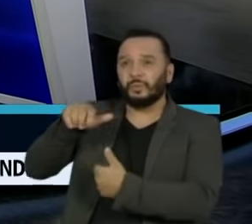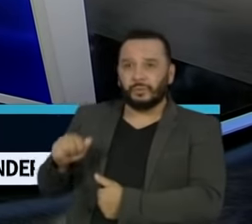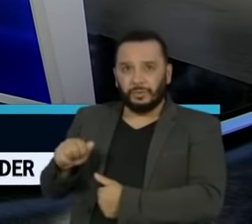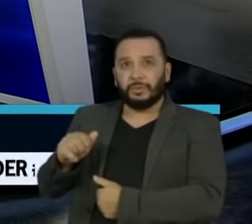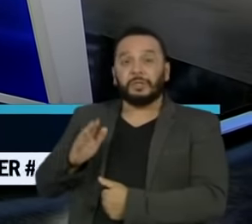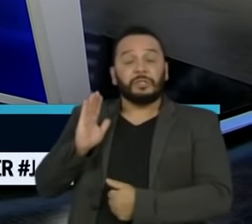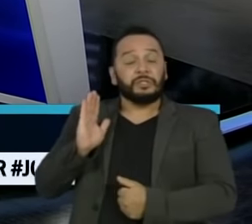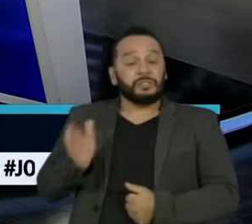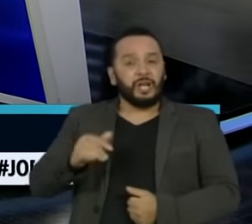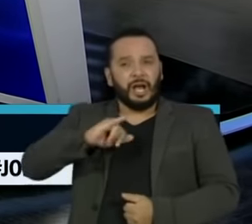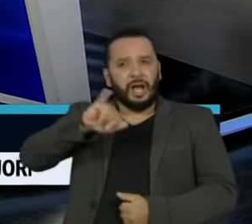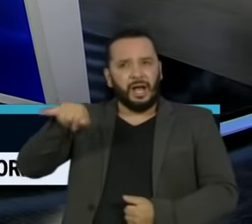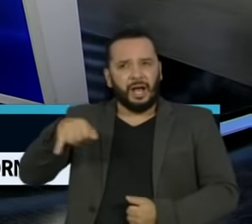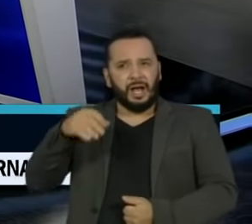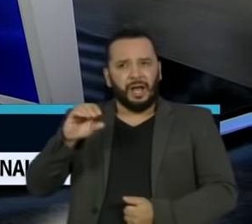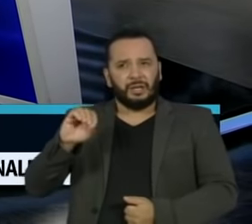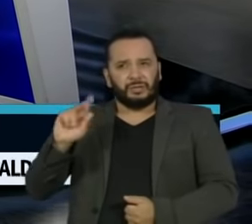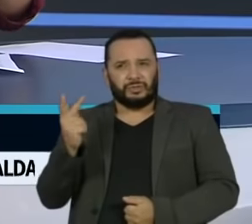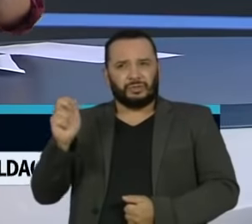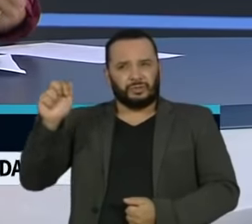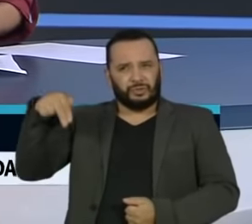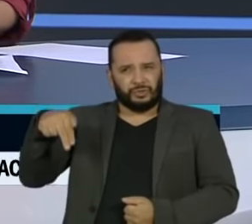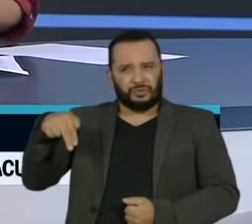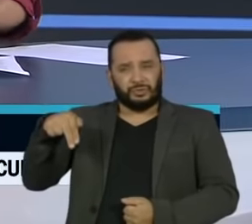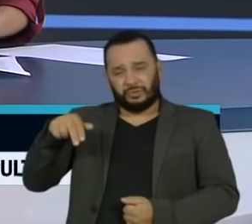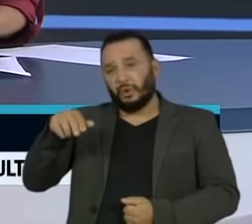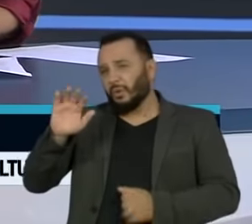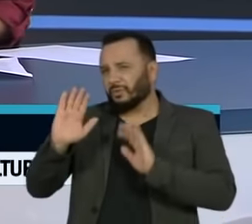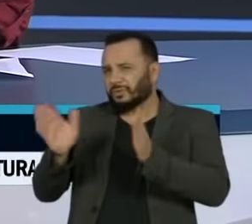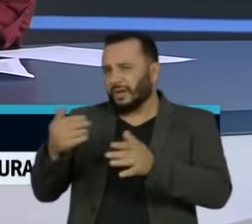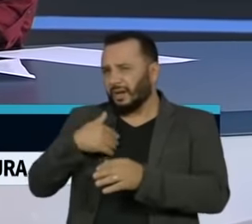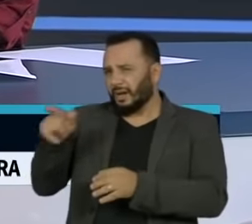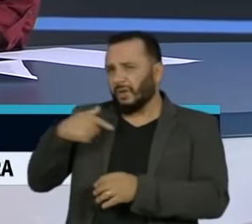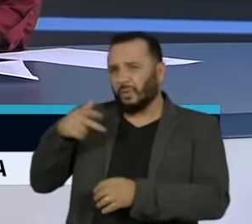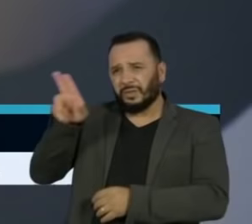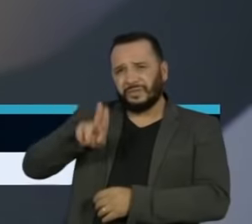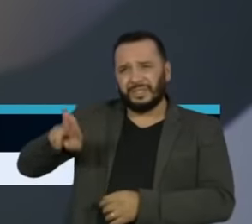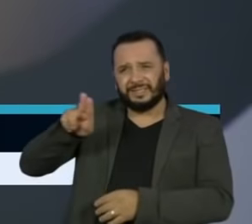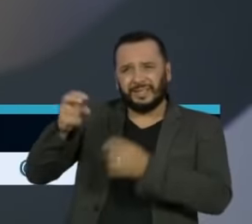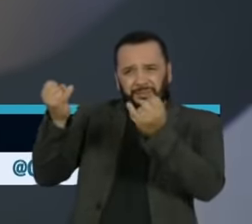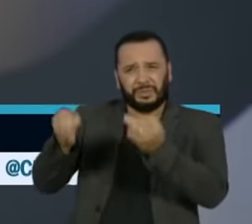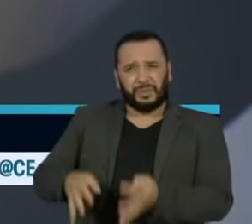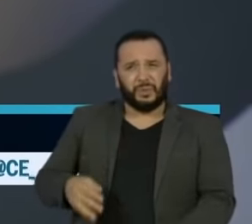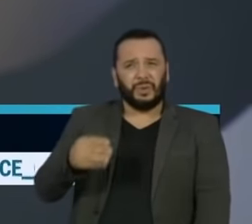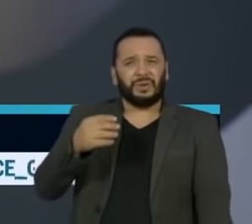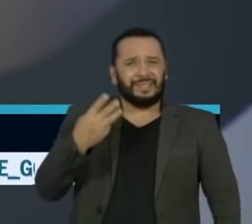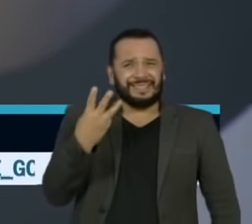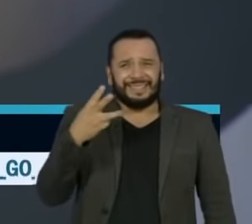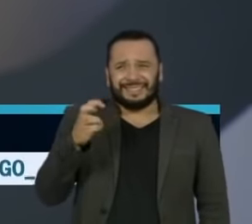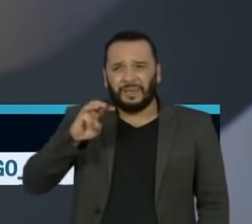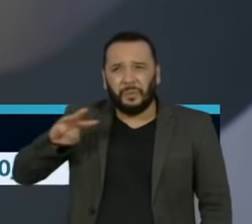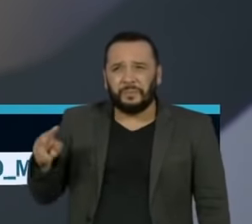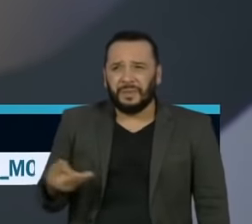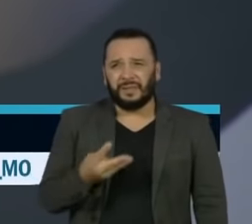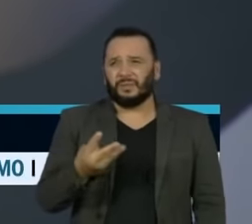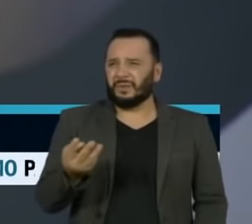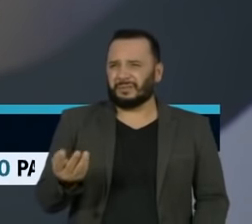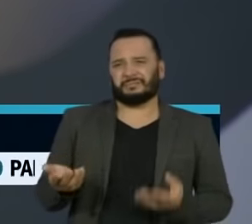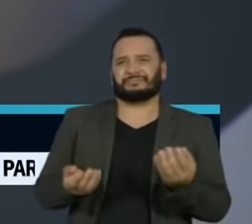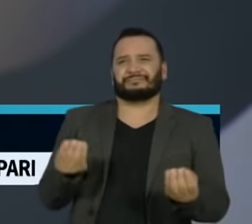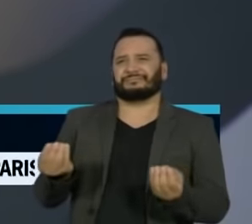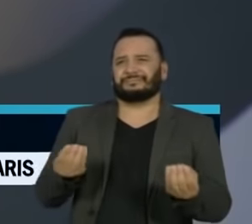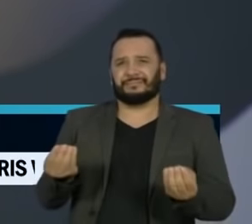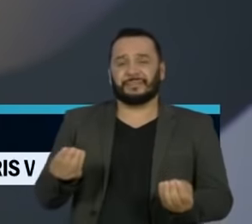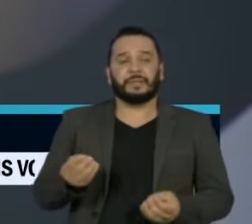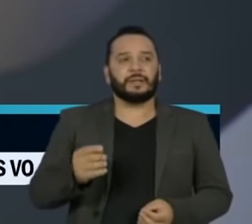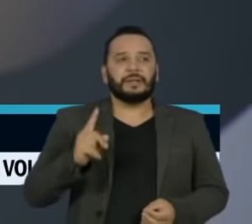milhões de casos. É uma diferença muito grande, né? Qual lhe parece mais real? Eu acho bem difícil fazer essa estimativa. Depende